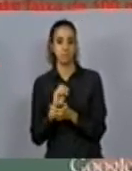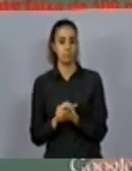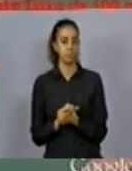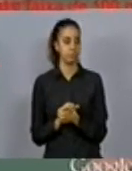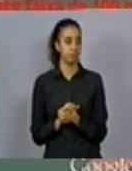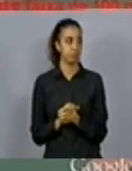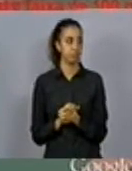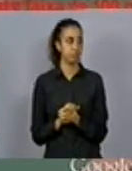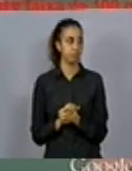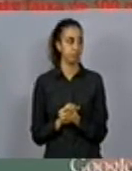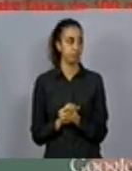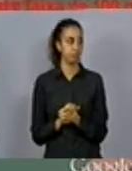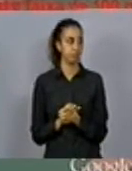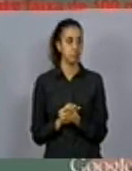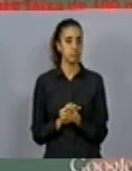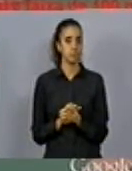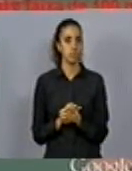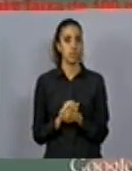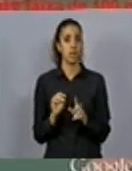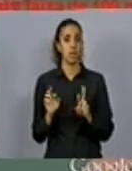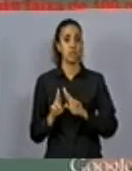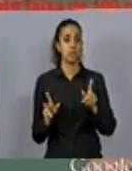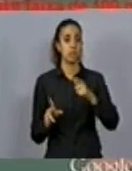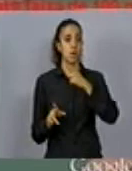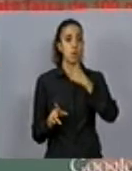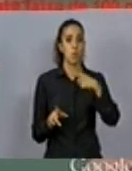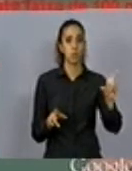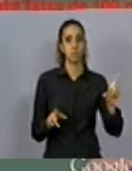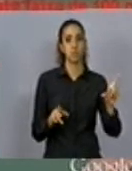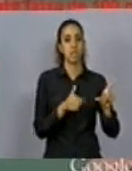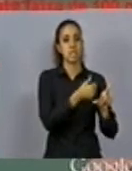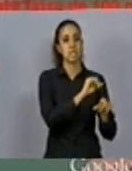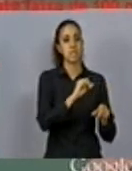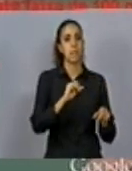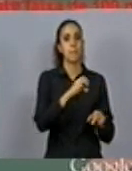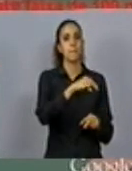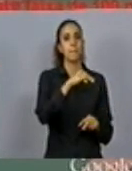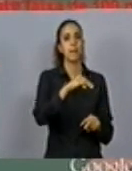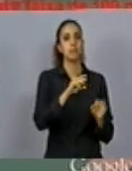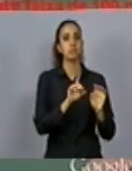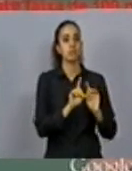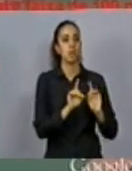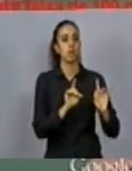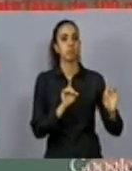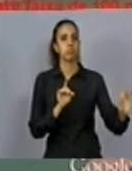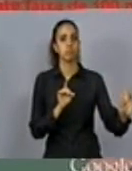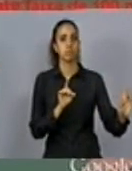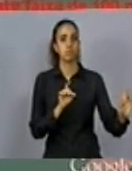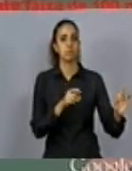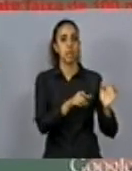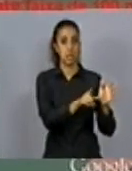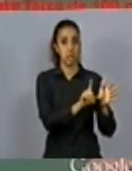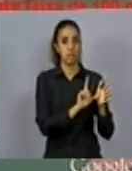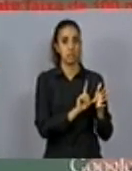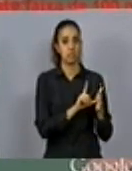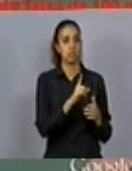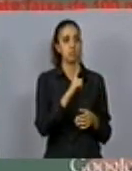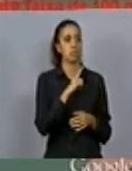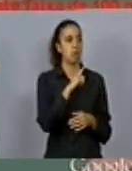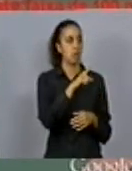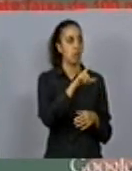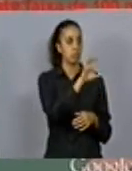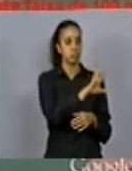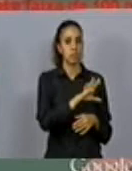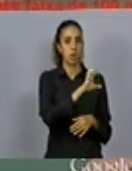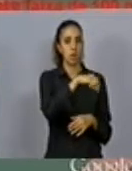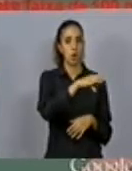em detrimento da outra faixa, que ia até 100 metros de largura anteriormente, que ali ocupa toda essa